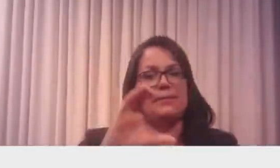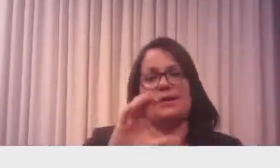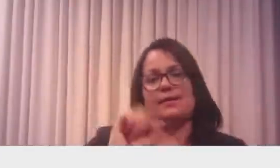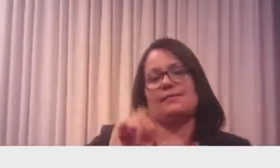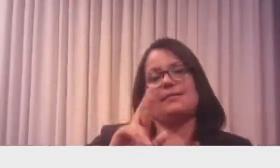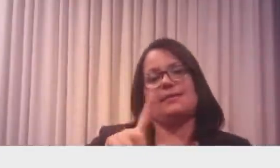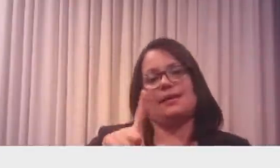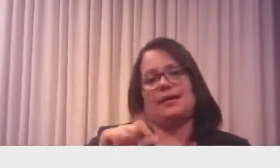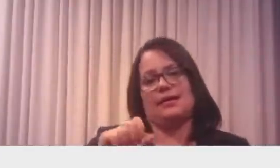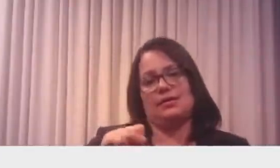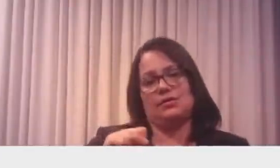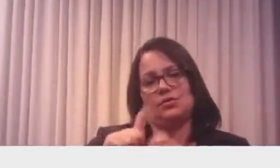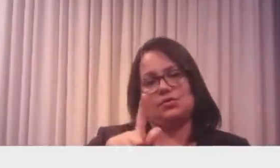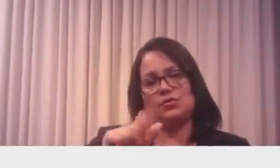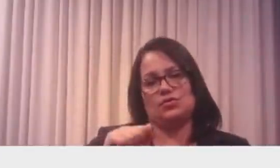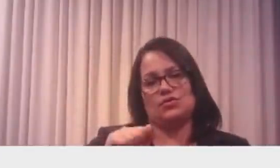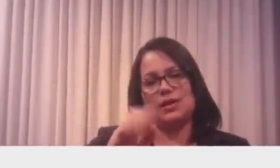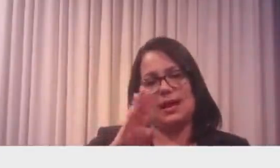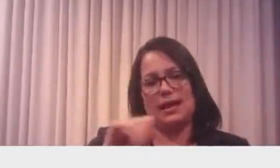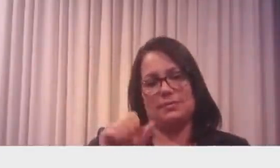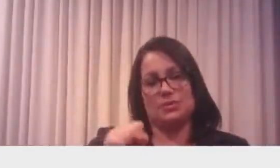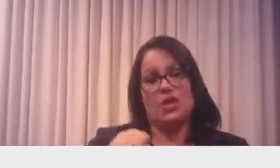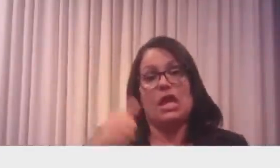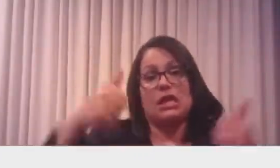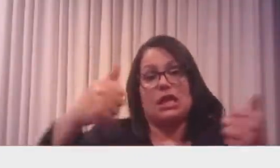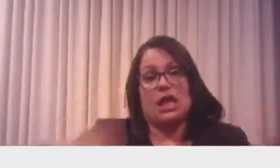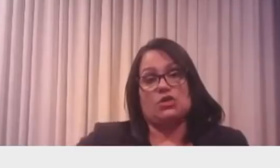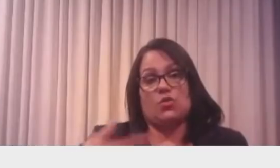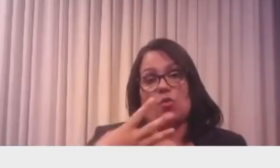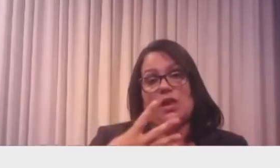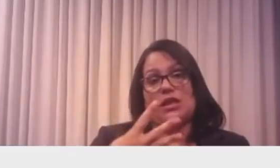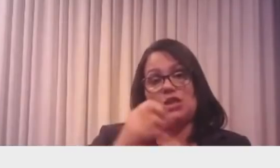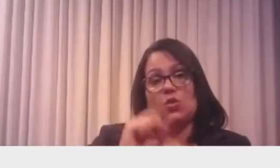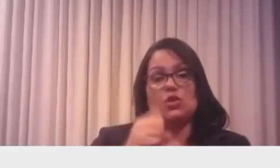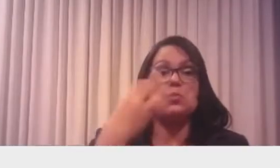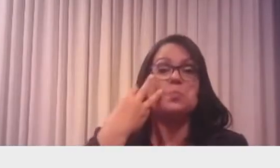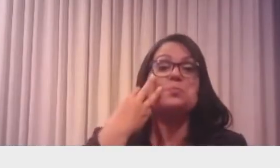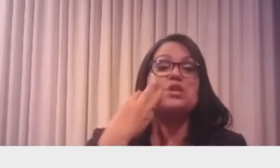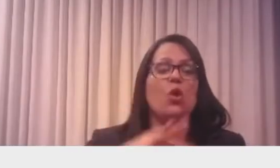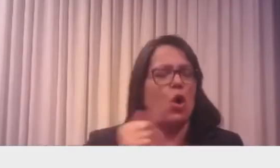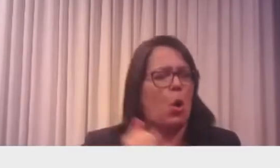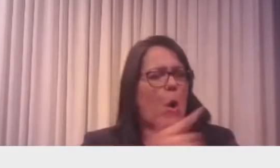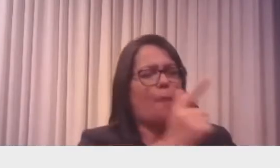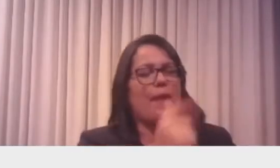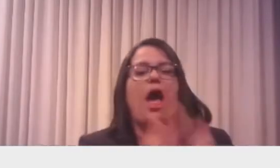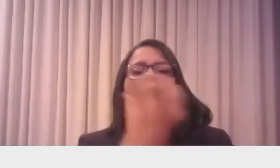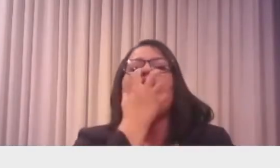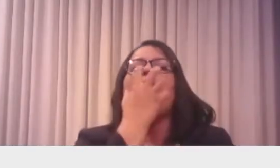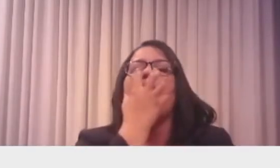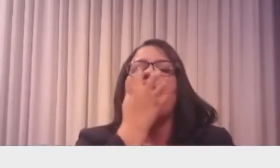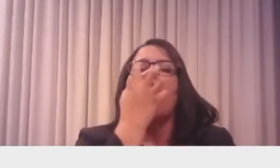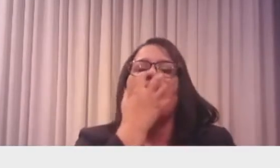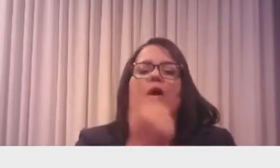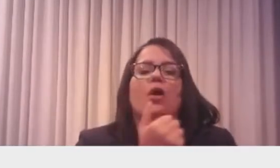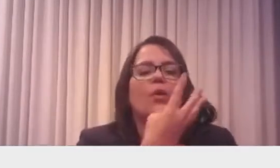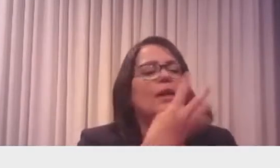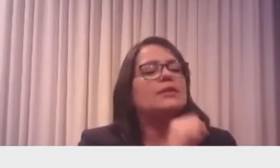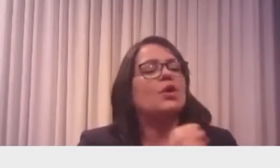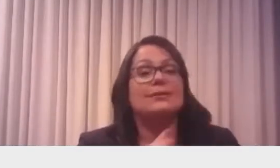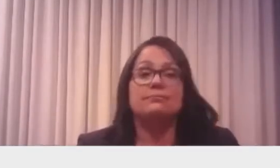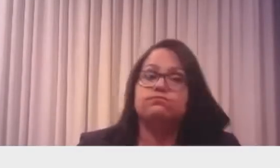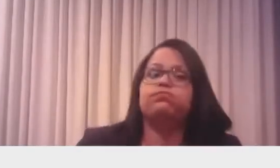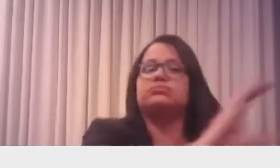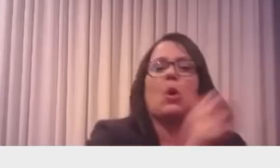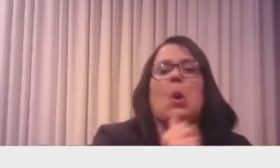o consórcio do Nordeste gastou 48 milhões para comprar respirador e recebeu zero respirador. E tudo bem. a